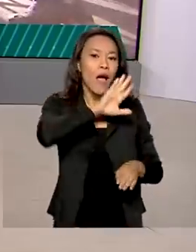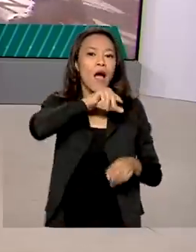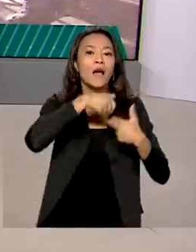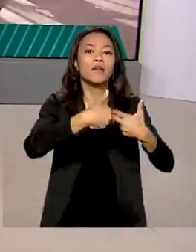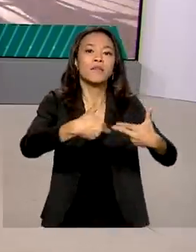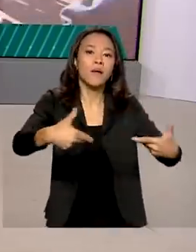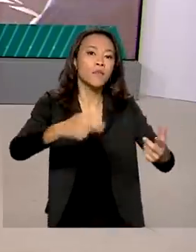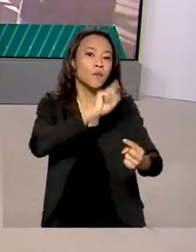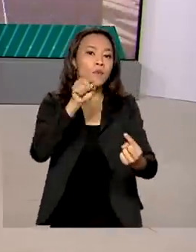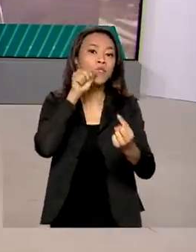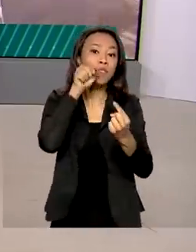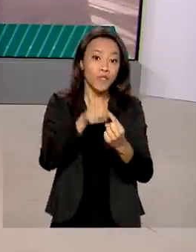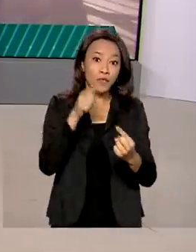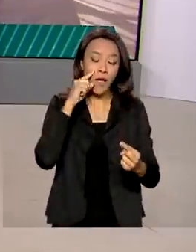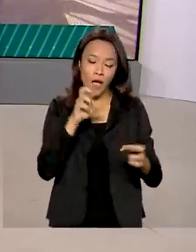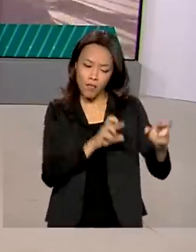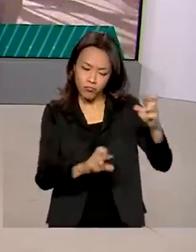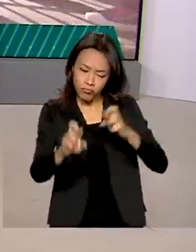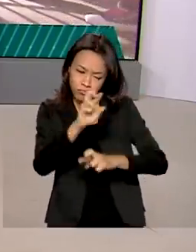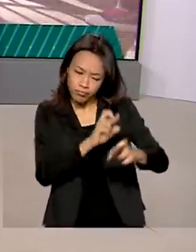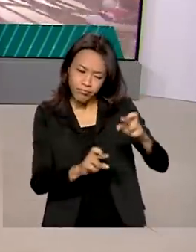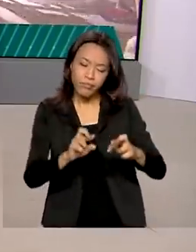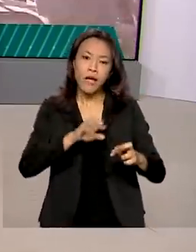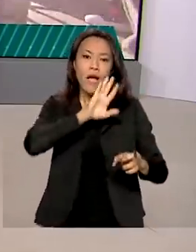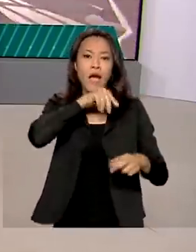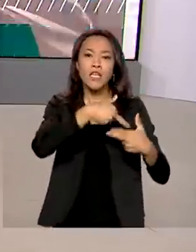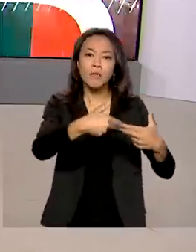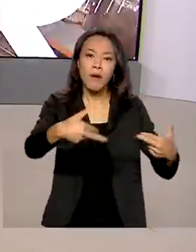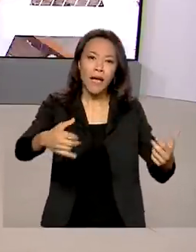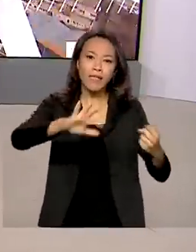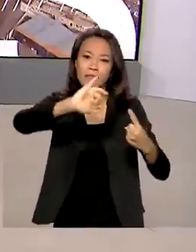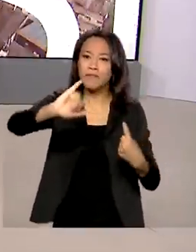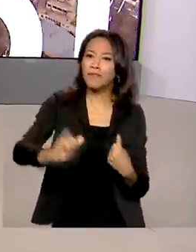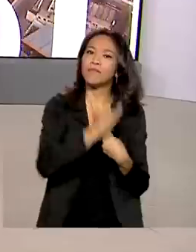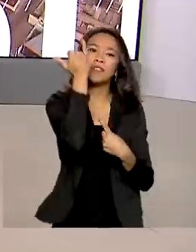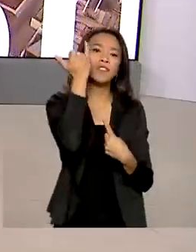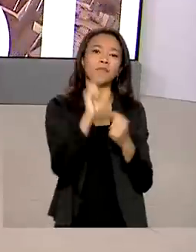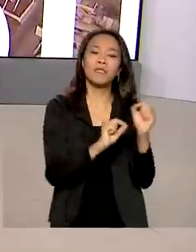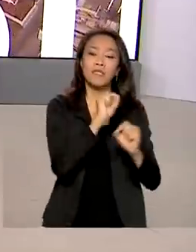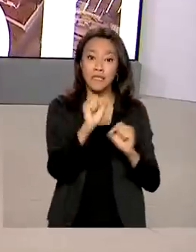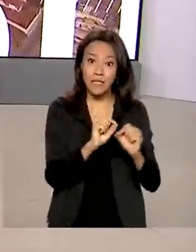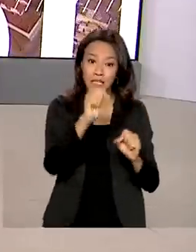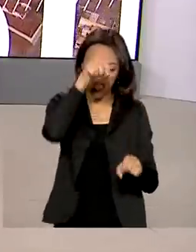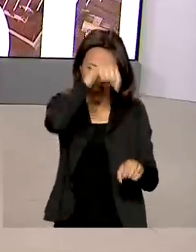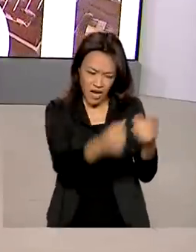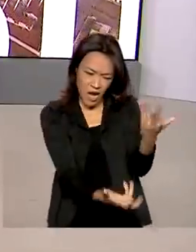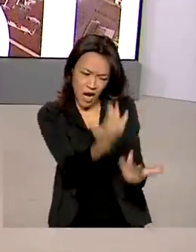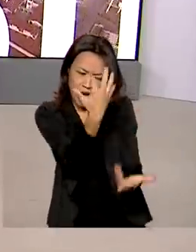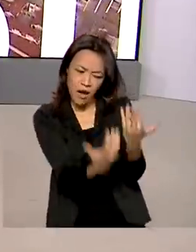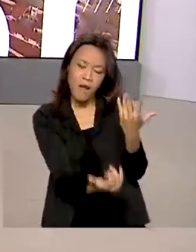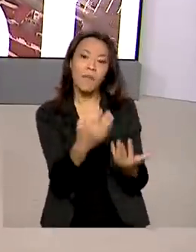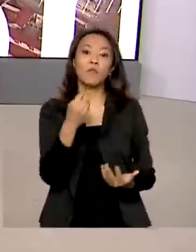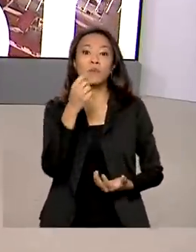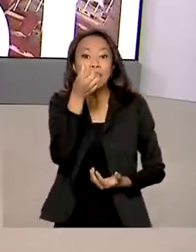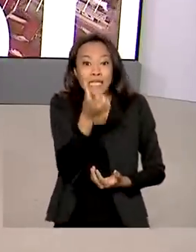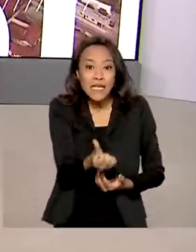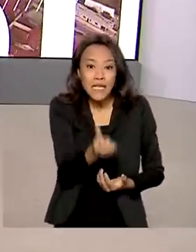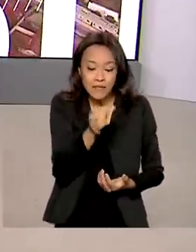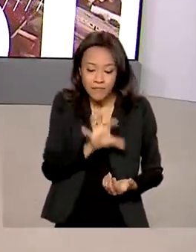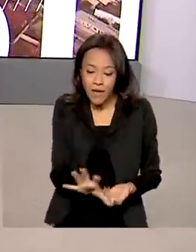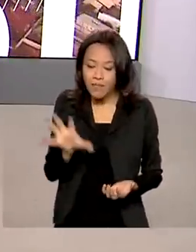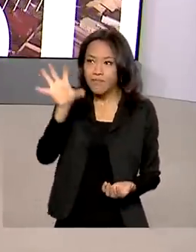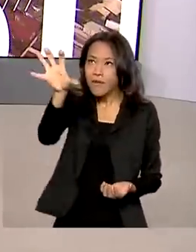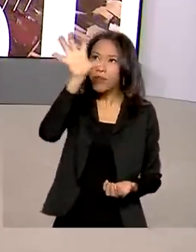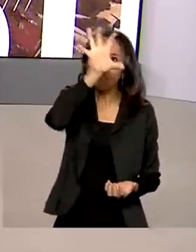é atender e monitorar animais vítimas de atropelamentos ou queimadas nos seis biomas do país e evitar a